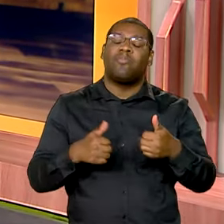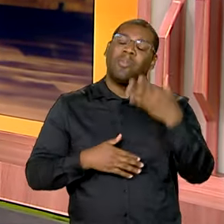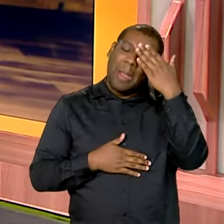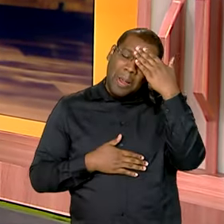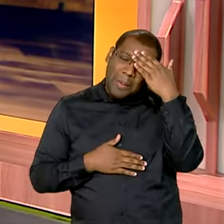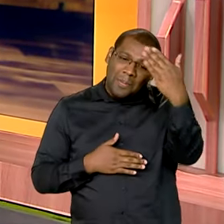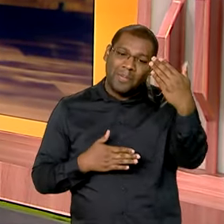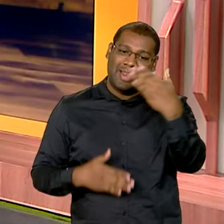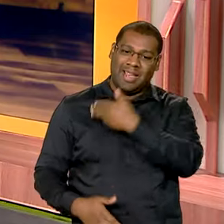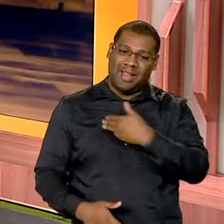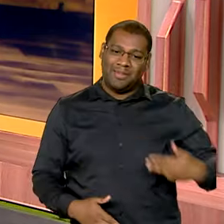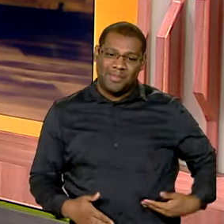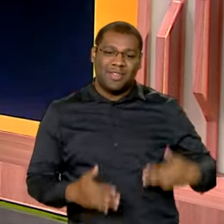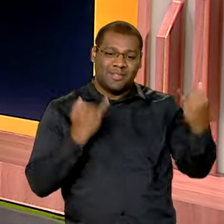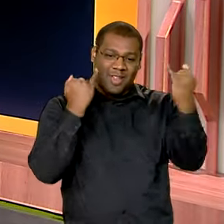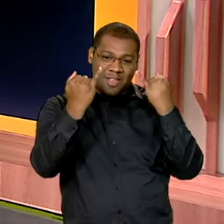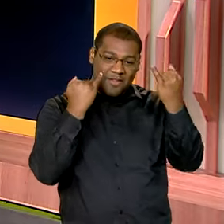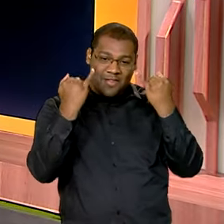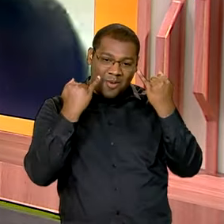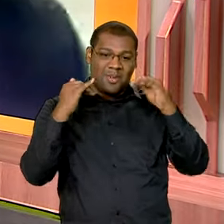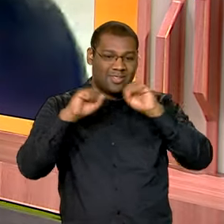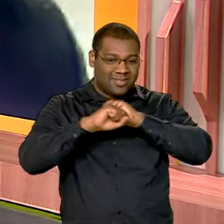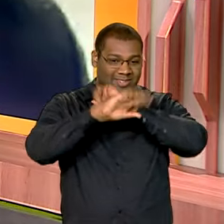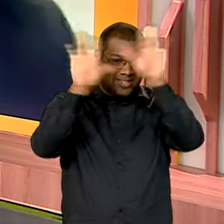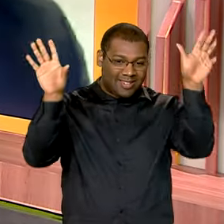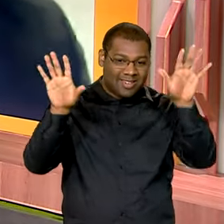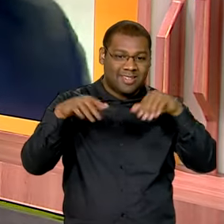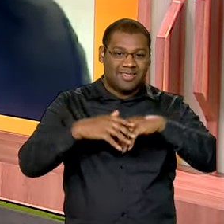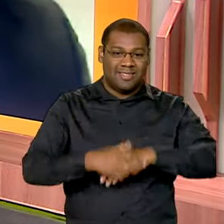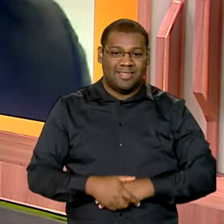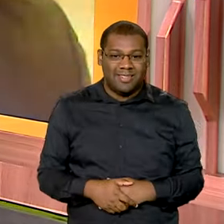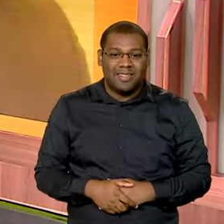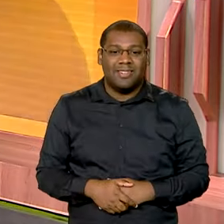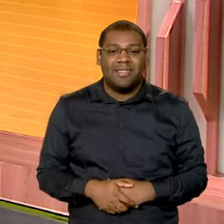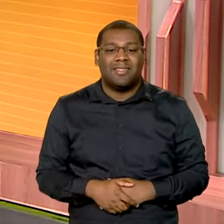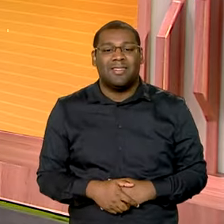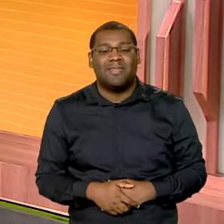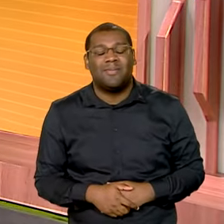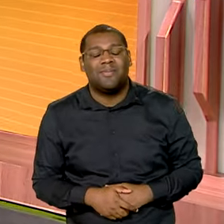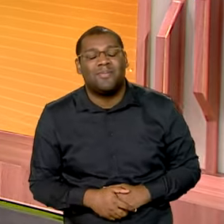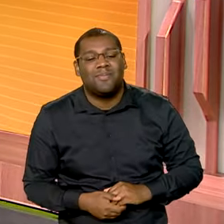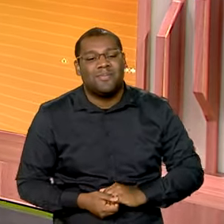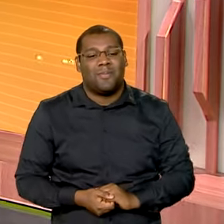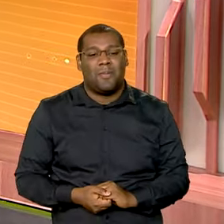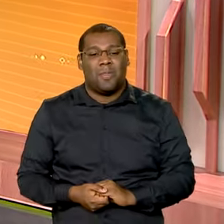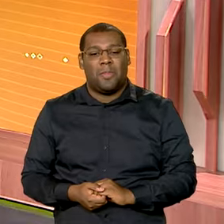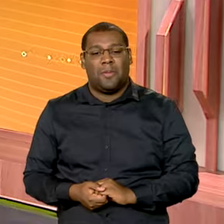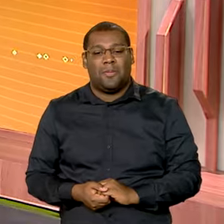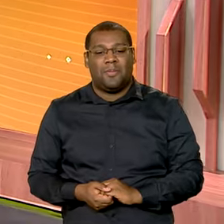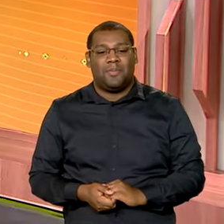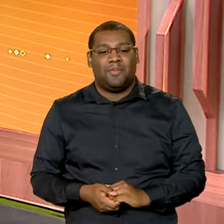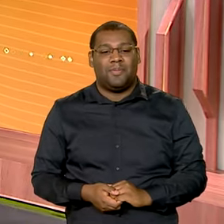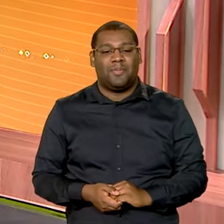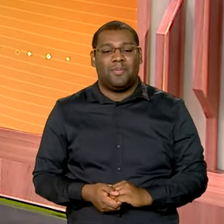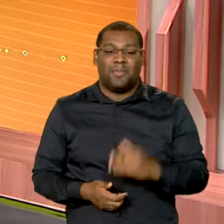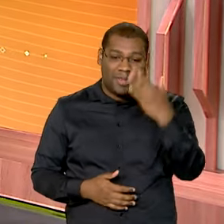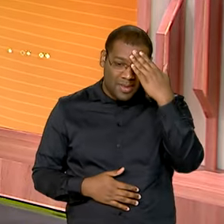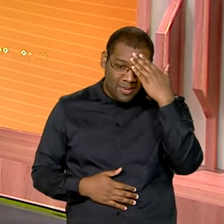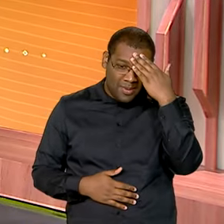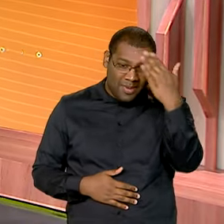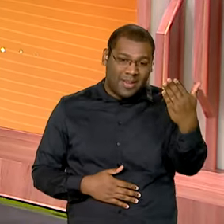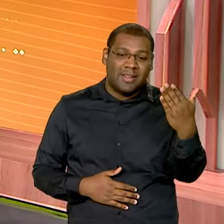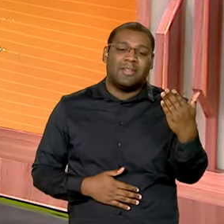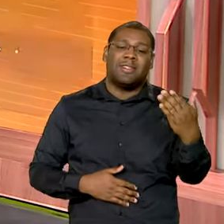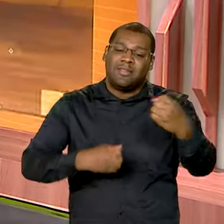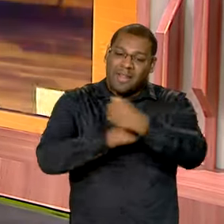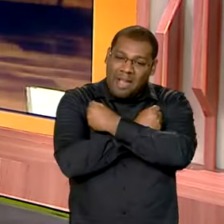participação, pelos seus esclarecimentos e a gente aguarda o senhor numa próxima oportunidade. Eu que agradeço, Anissa. Um abraço a você